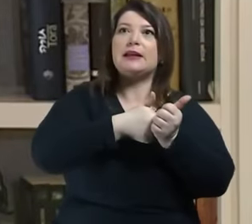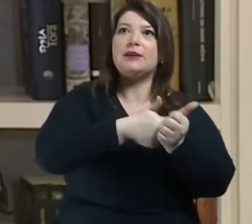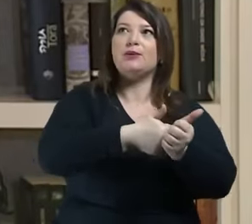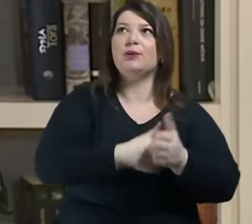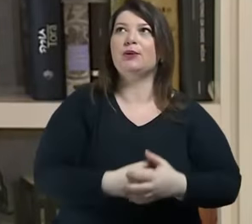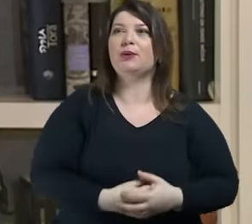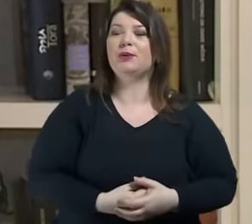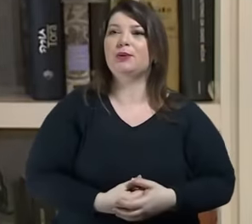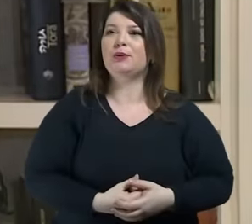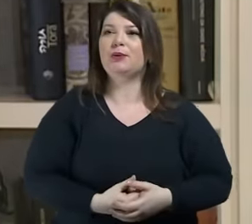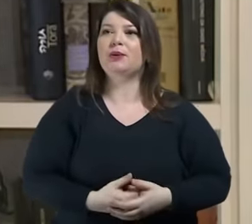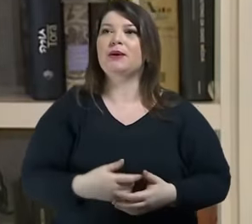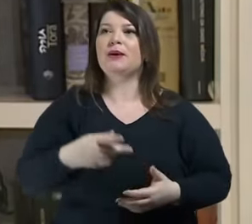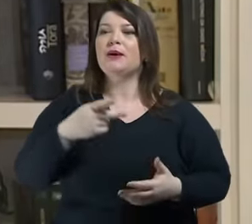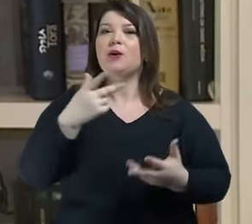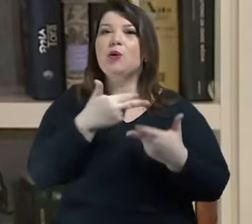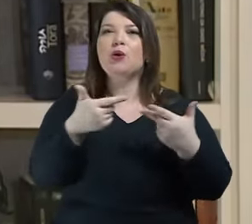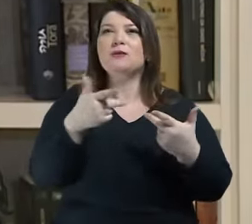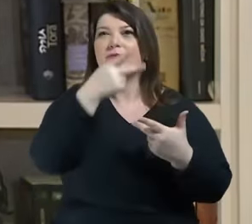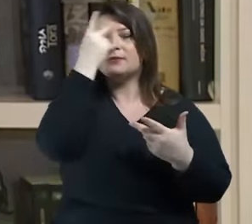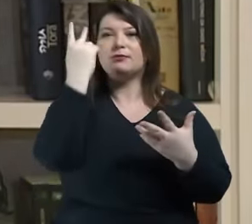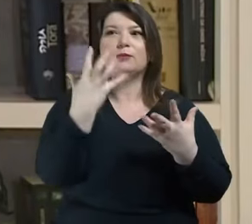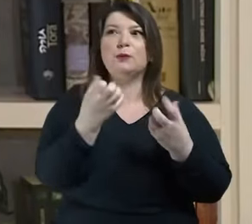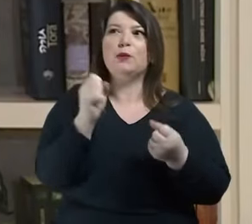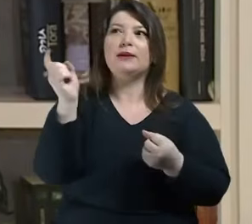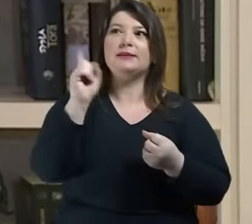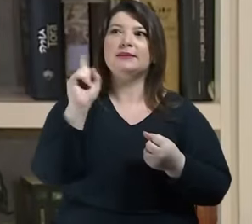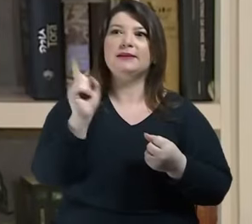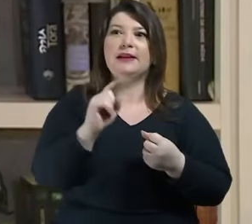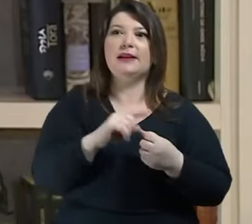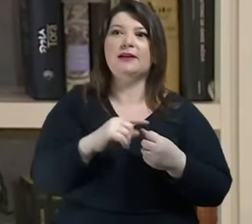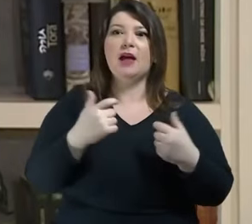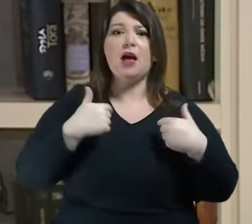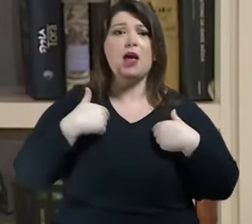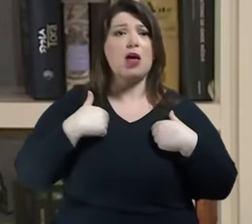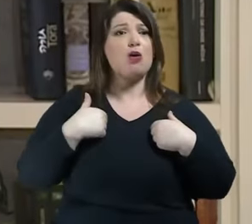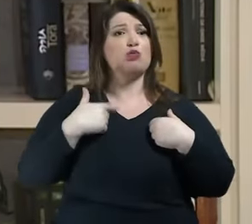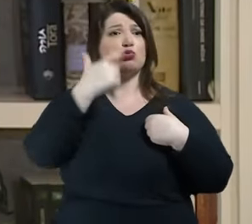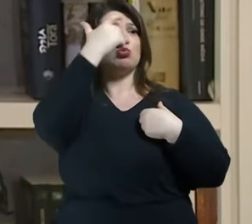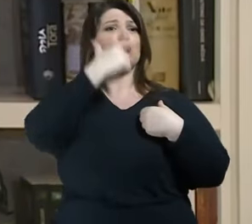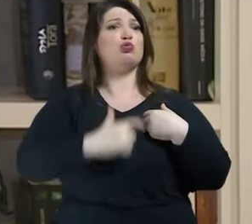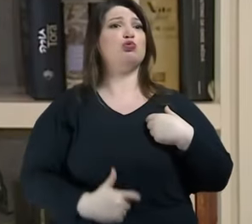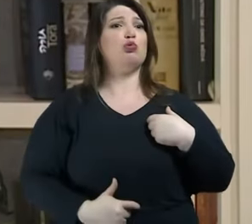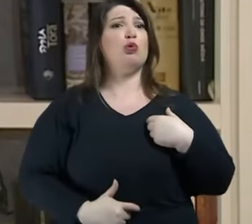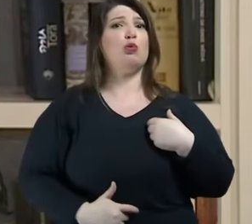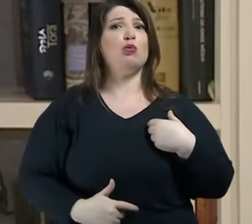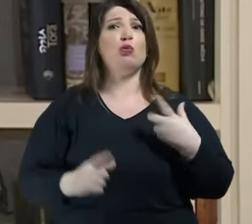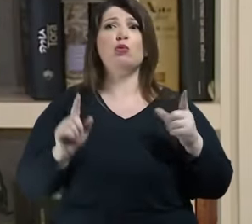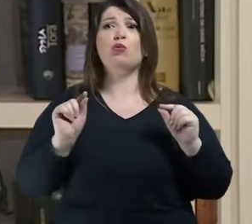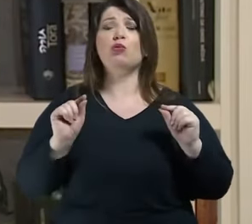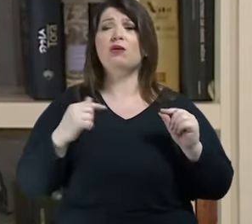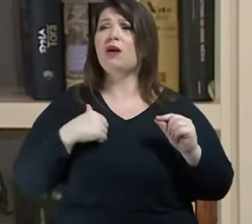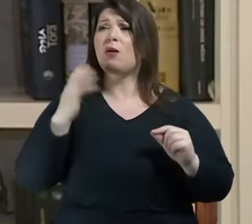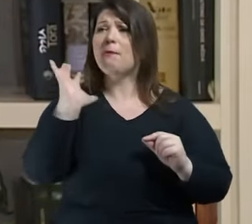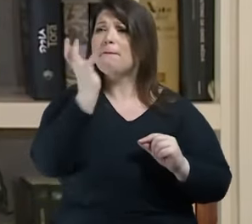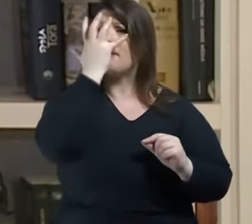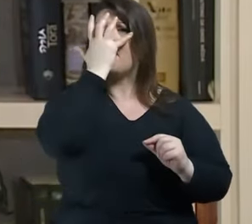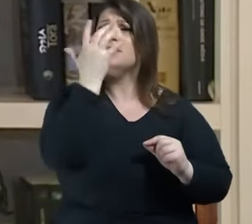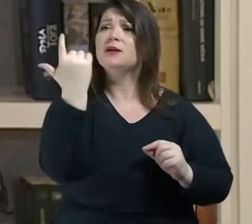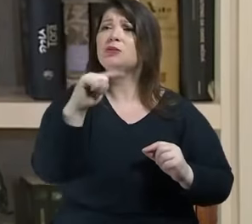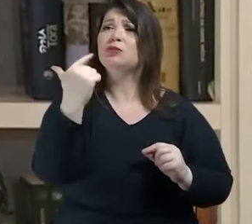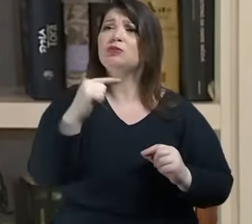outros aceitem se eu sou apenas quem eu sou sem máscara de pano